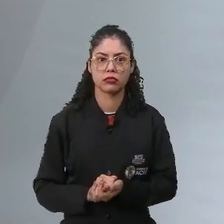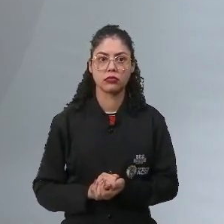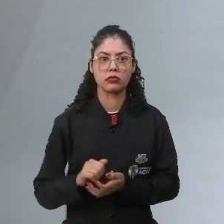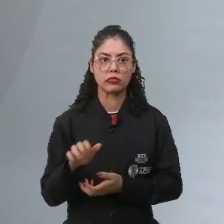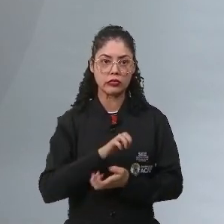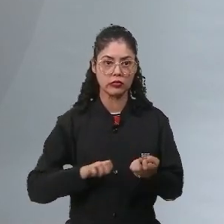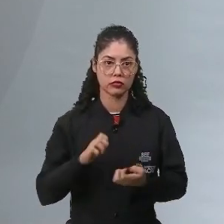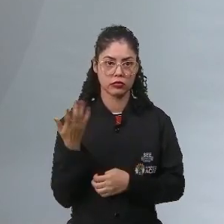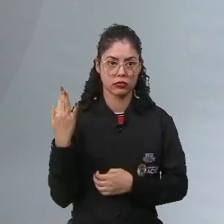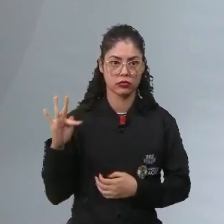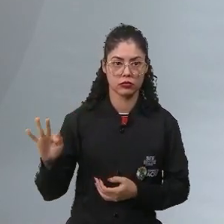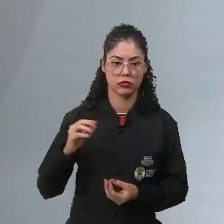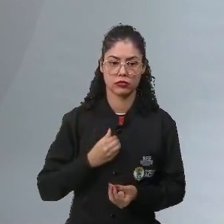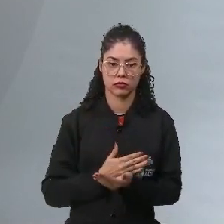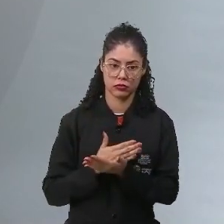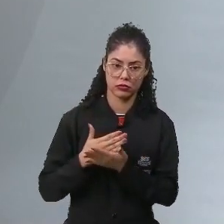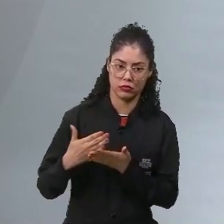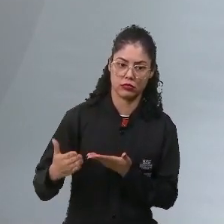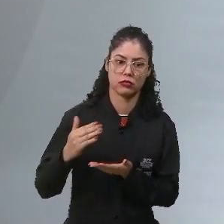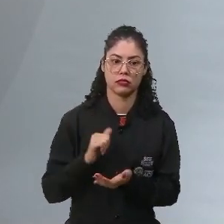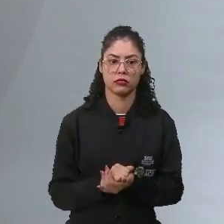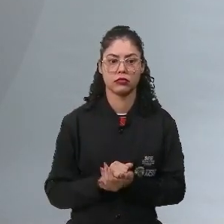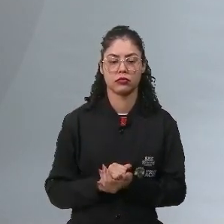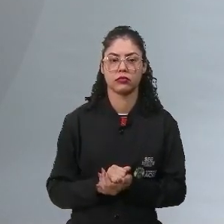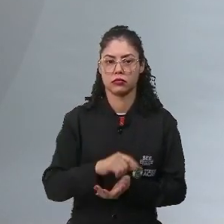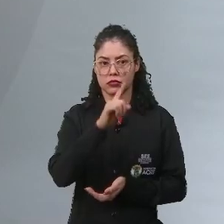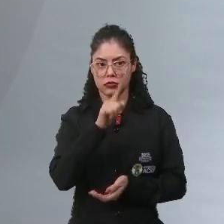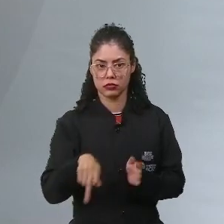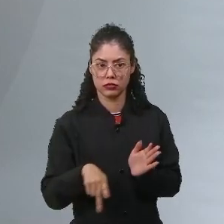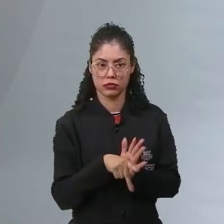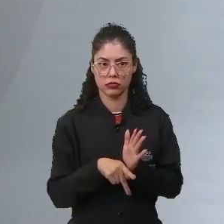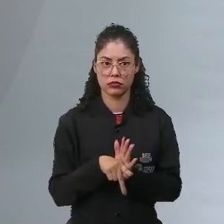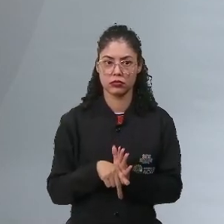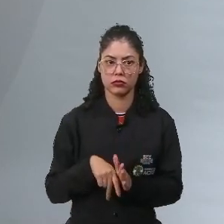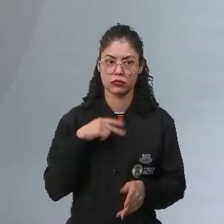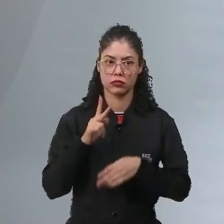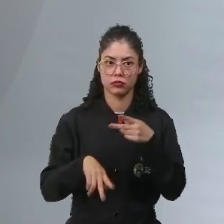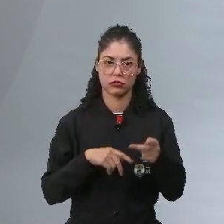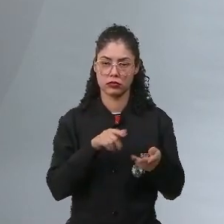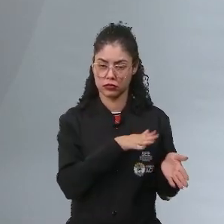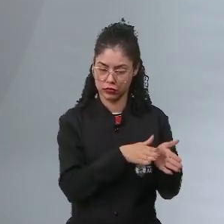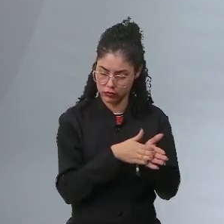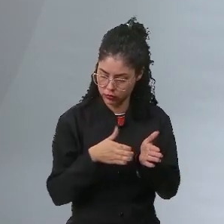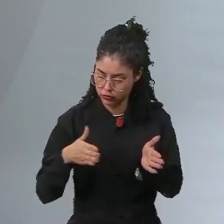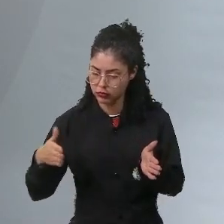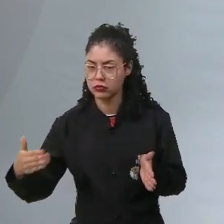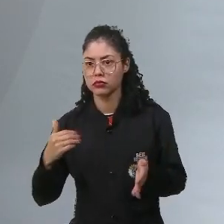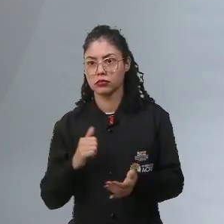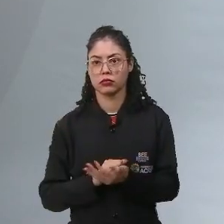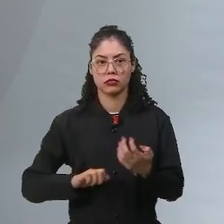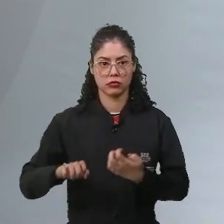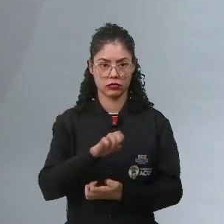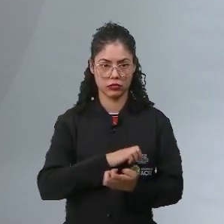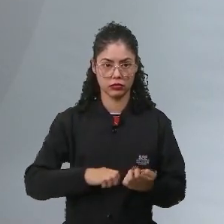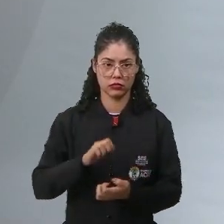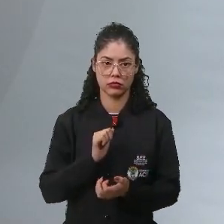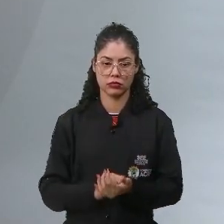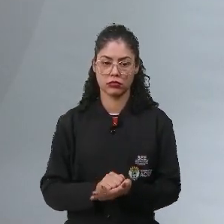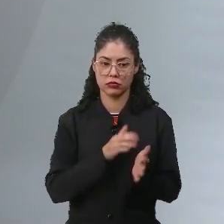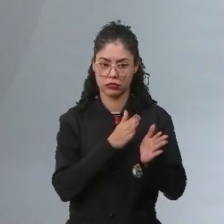Revolução Francesa surge, começa pela essa reivindicação da população, passa por todo um processo revolucionário,